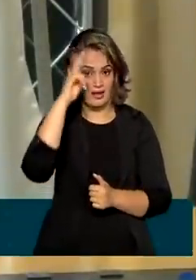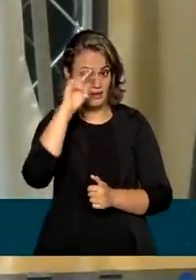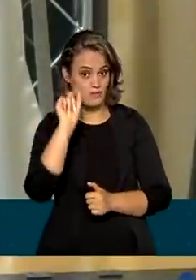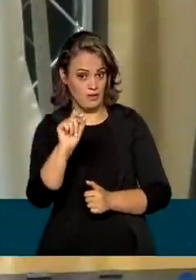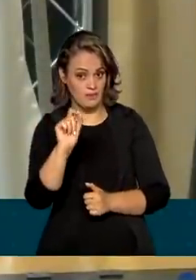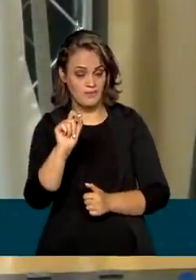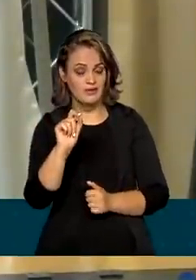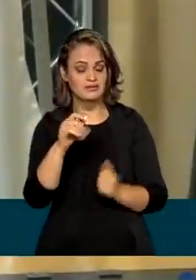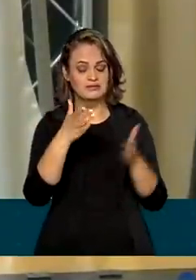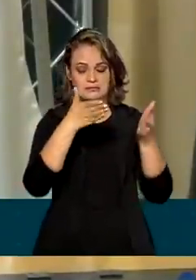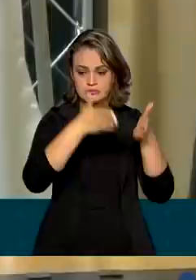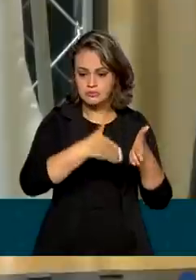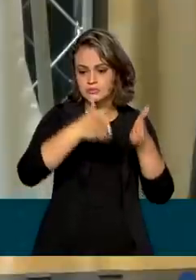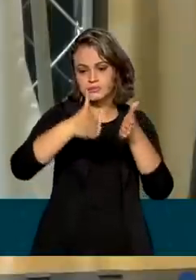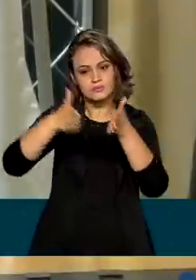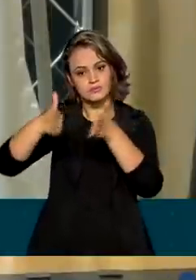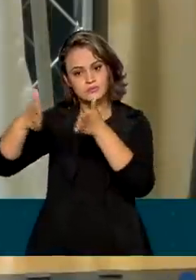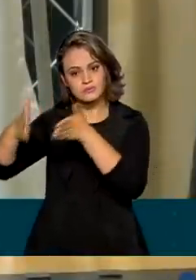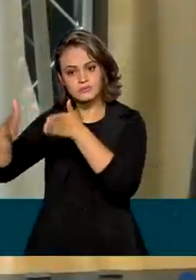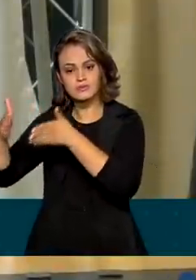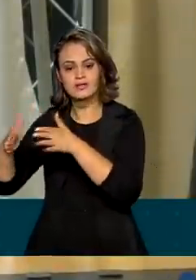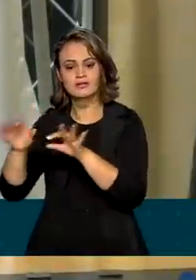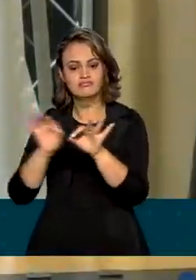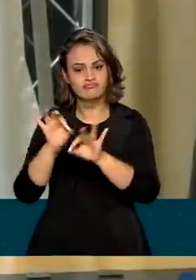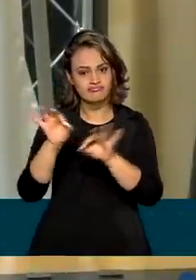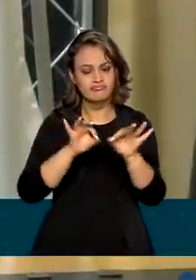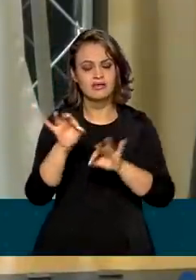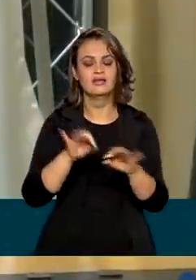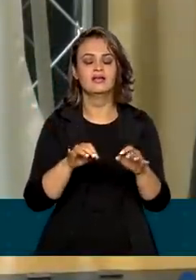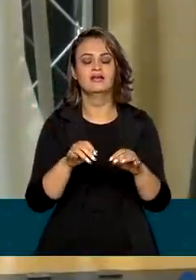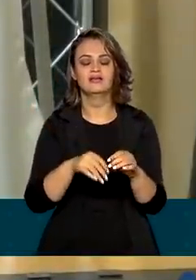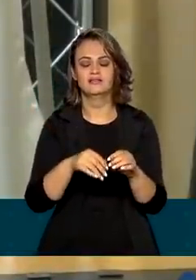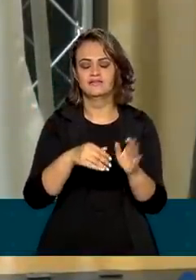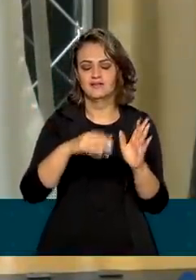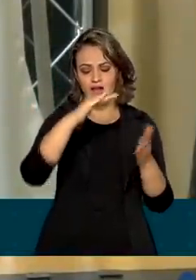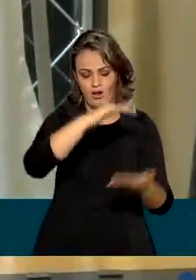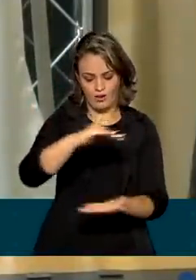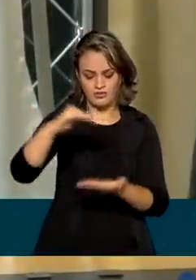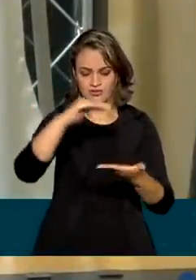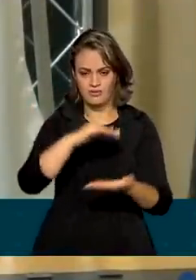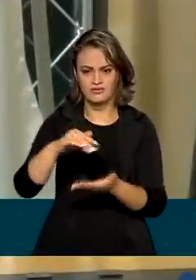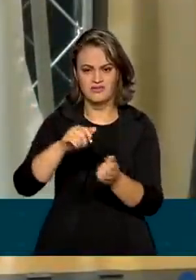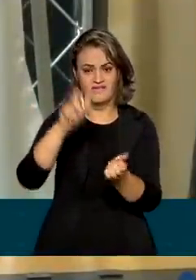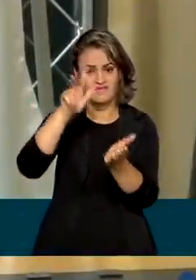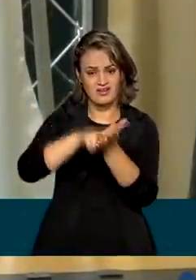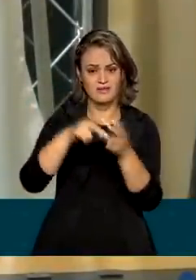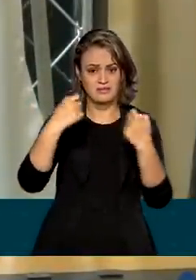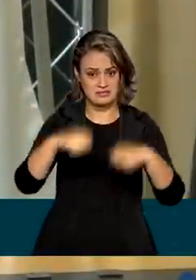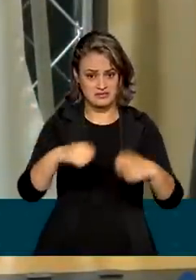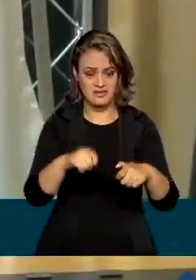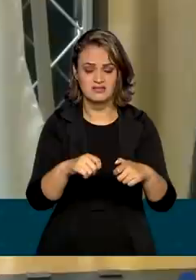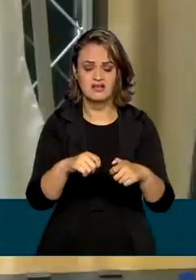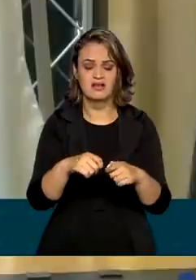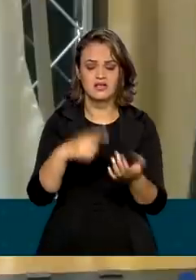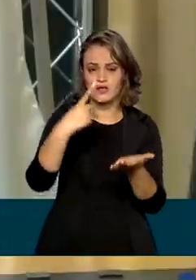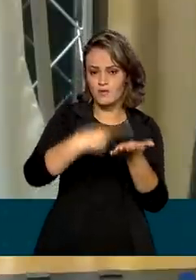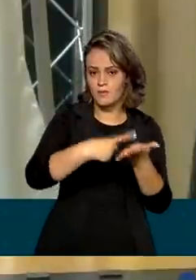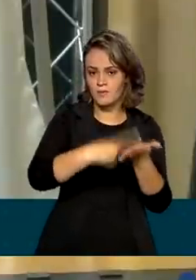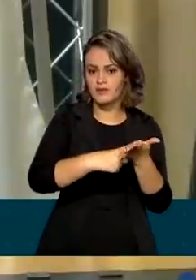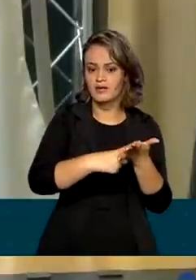um processo, uma trajetória regulatória. Nós vamos ter que produzir uma série de lotes de validação, acertados com